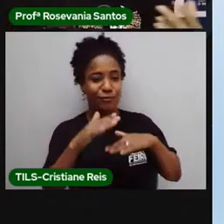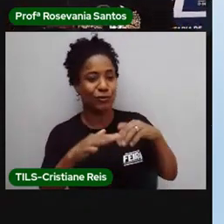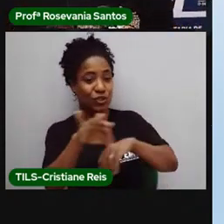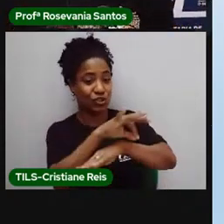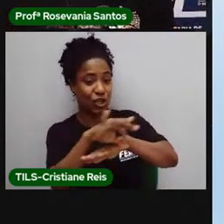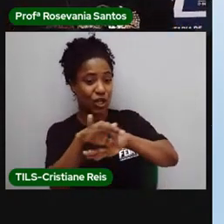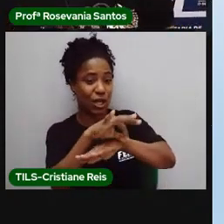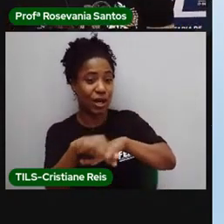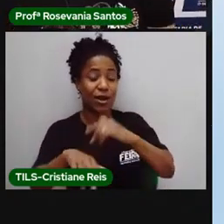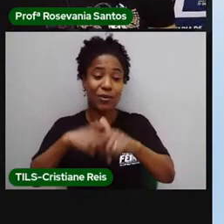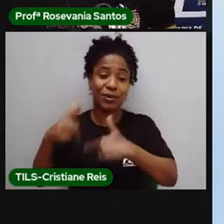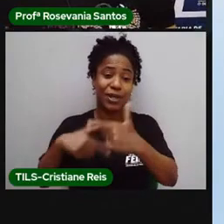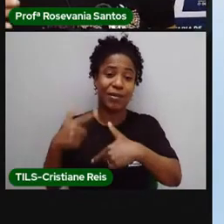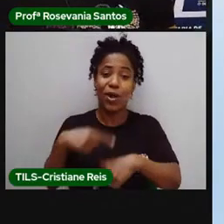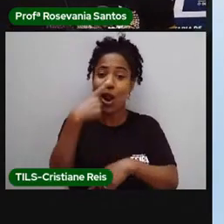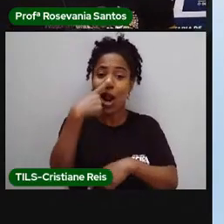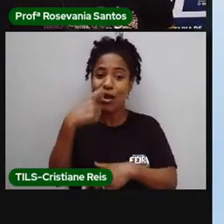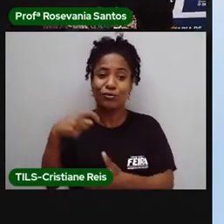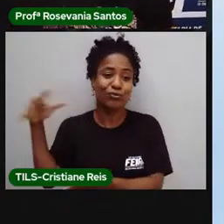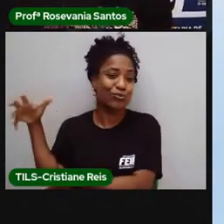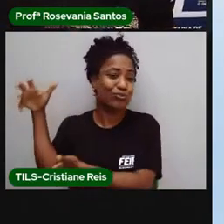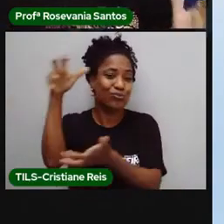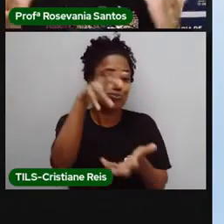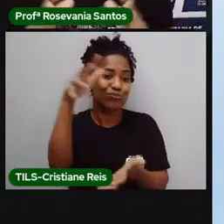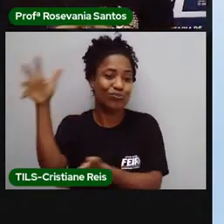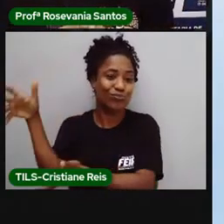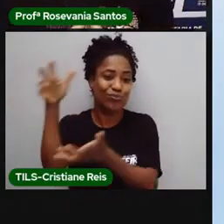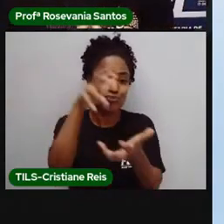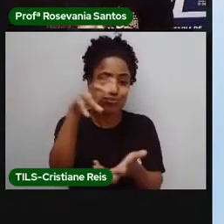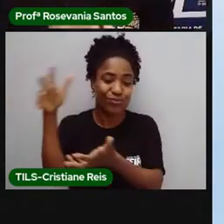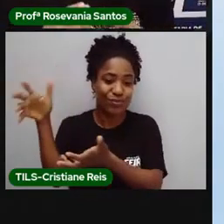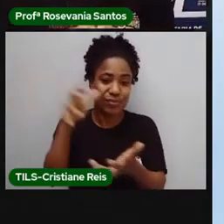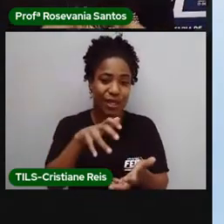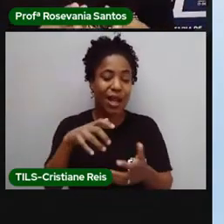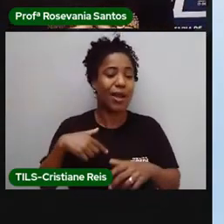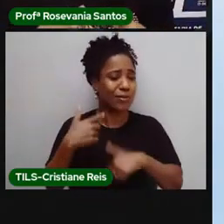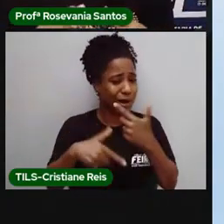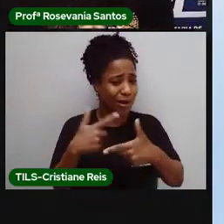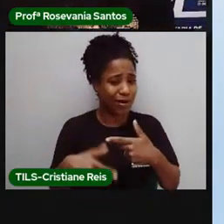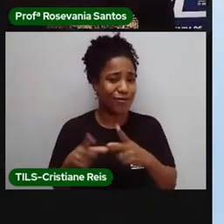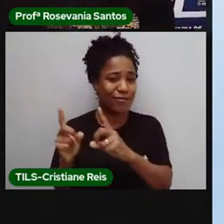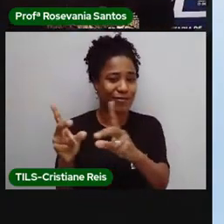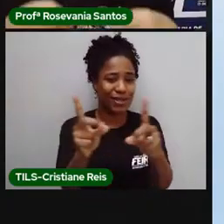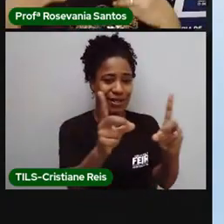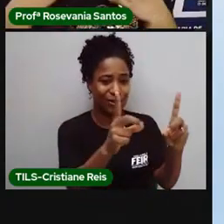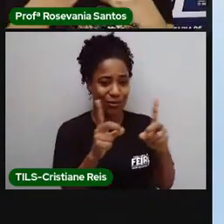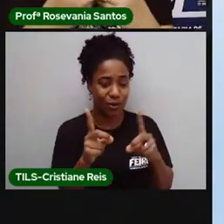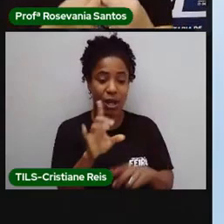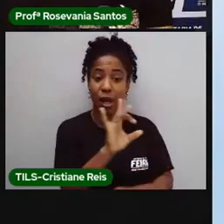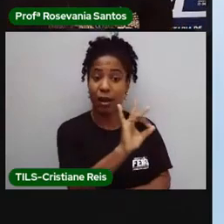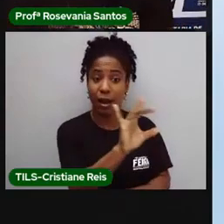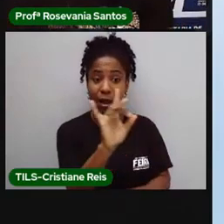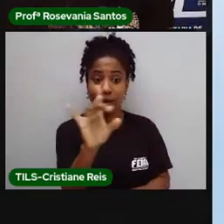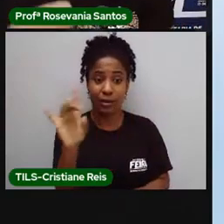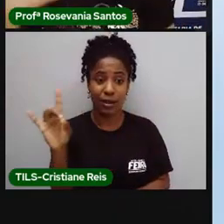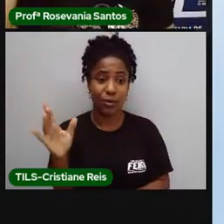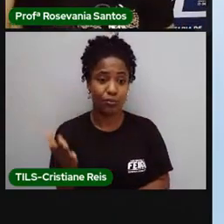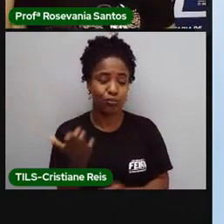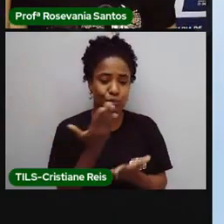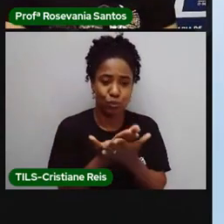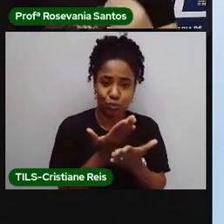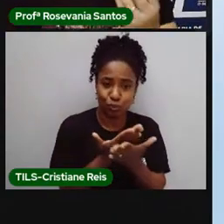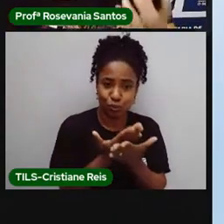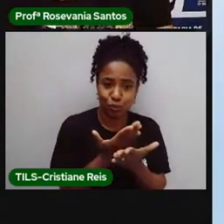eu sou vendedora. Então, na realidade, cada uma aí estudou,